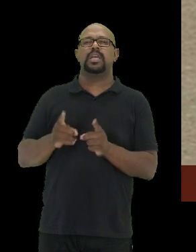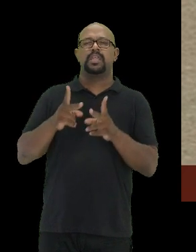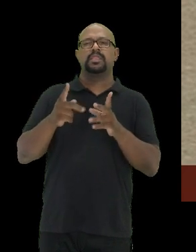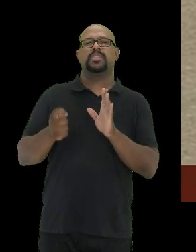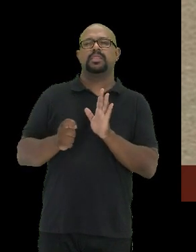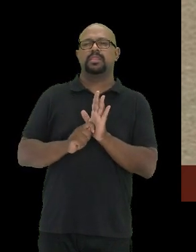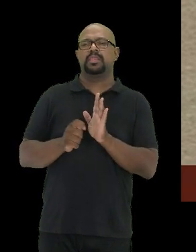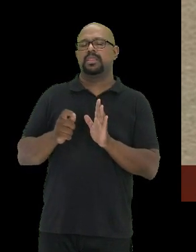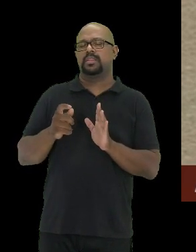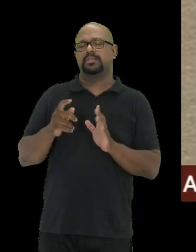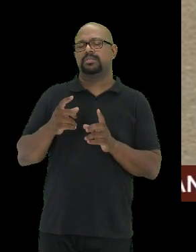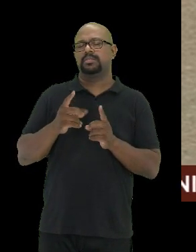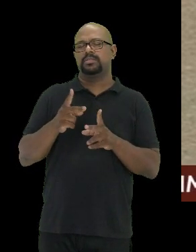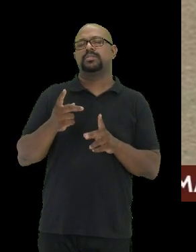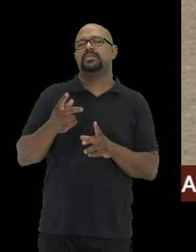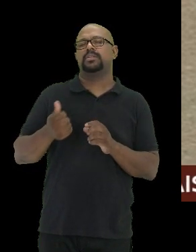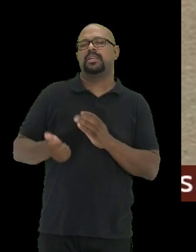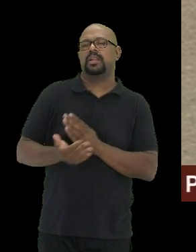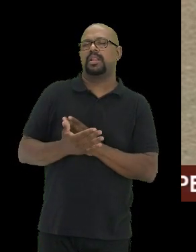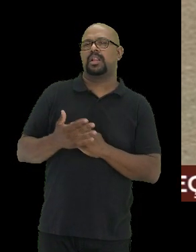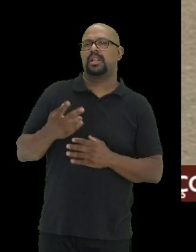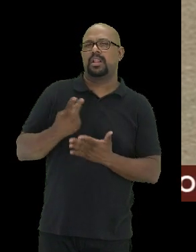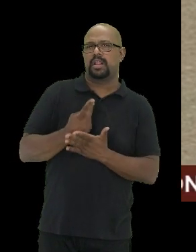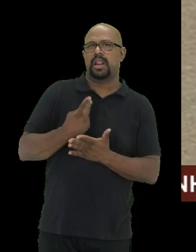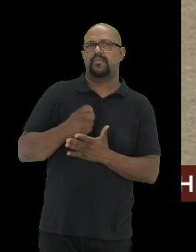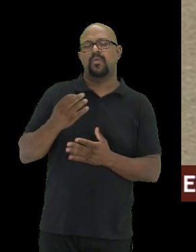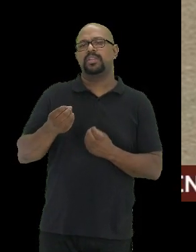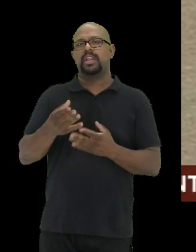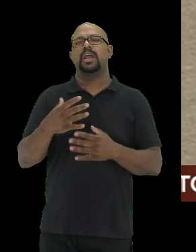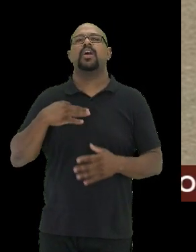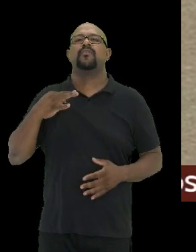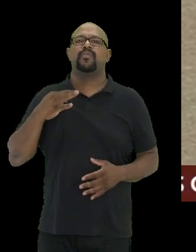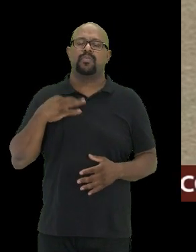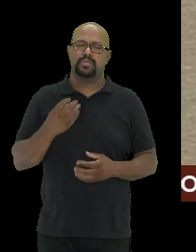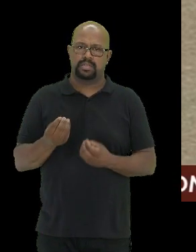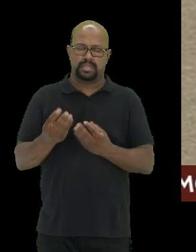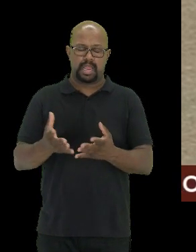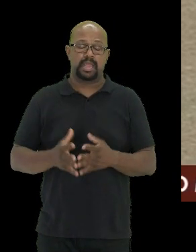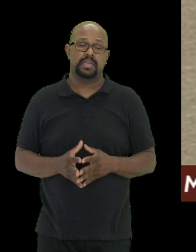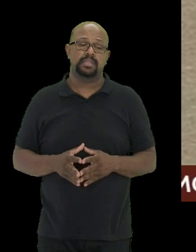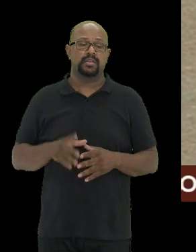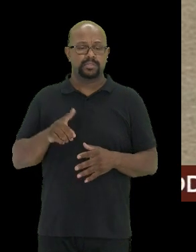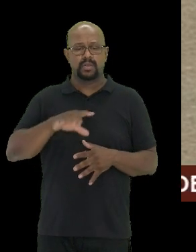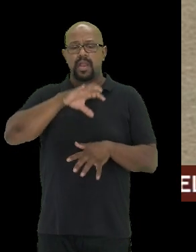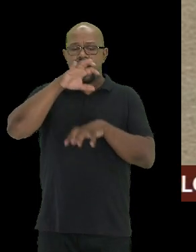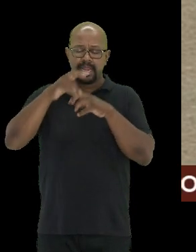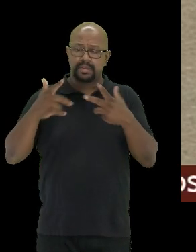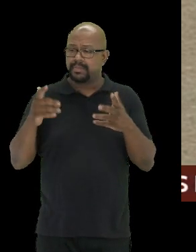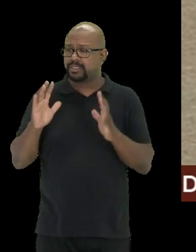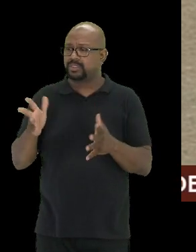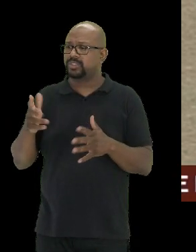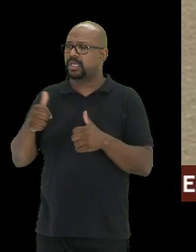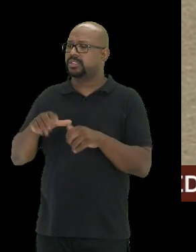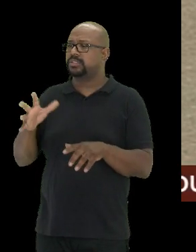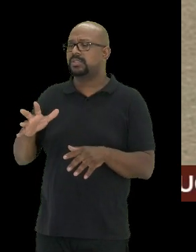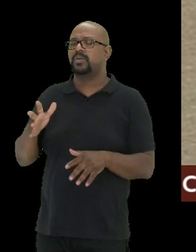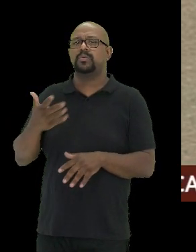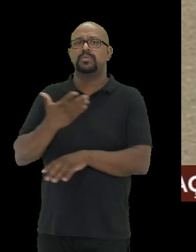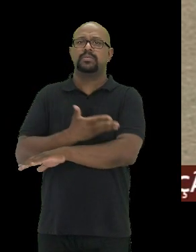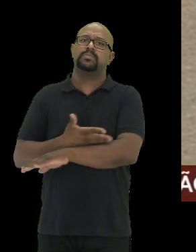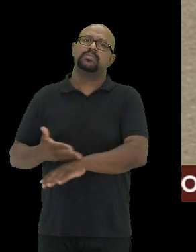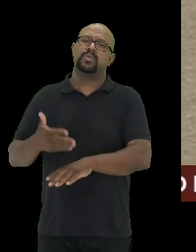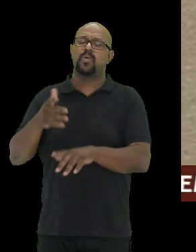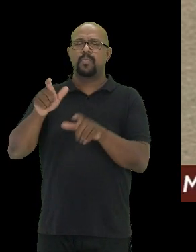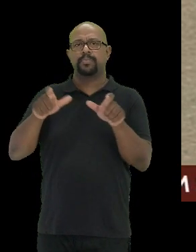ou foram entregues por entrega voluntária, então são animais que já estão condicionados com